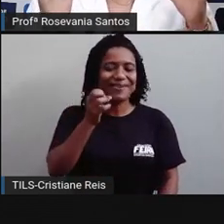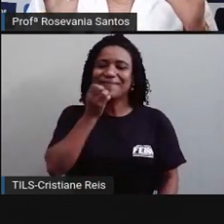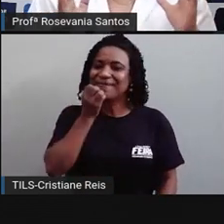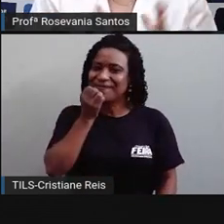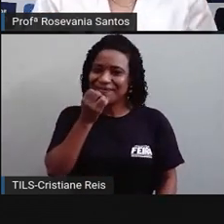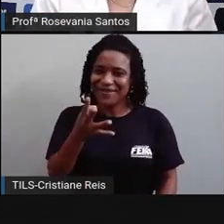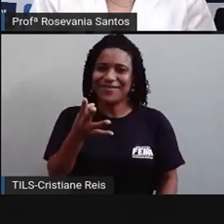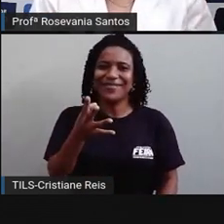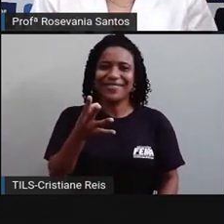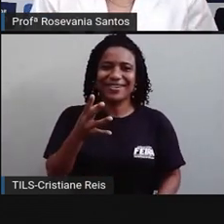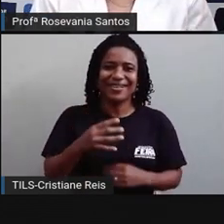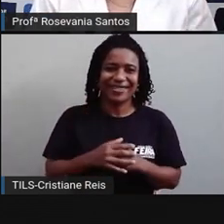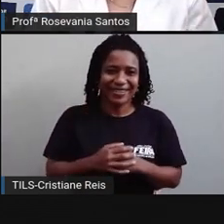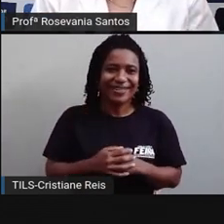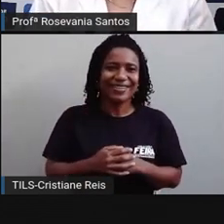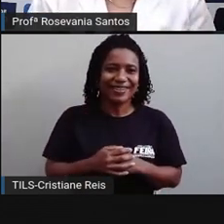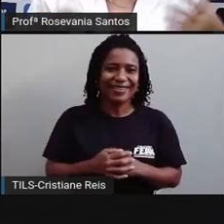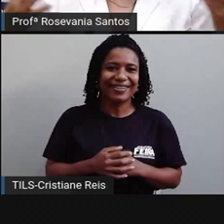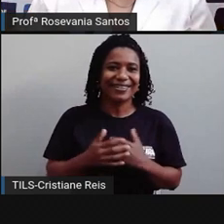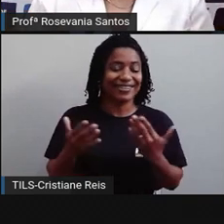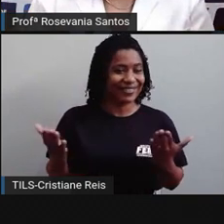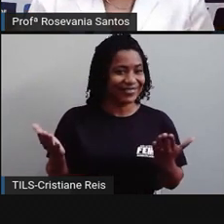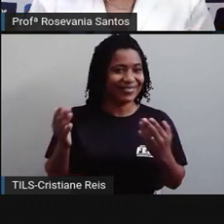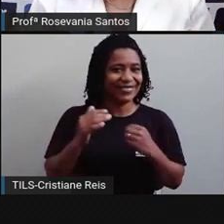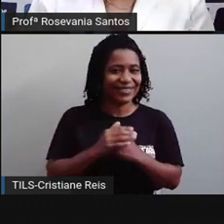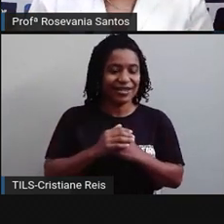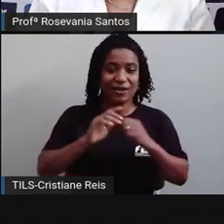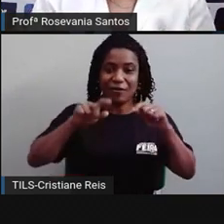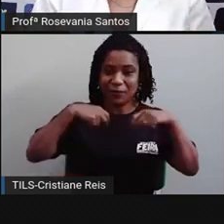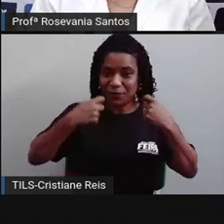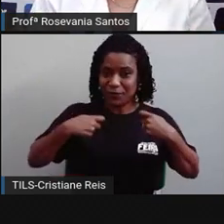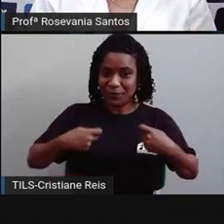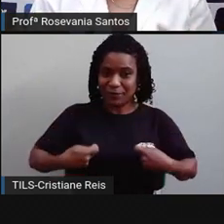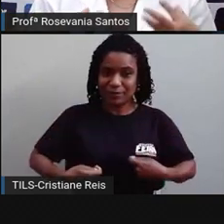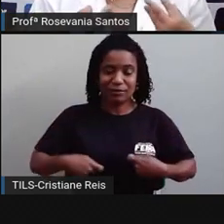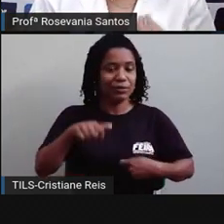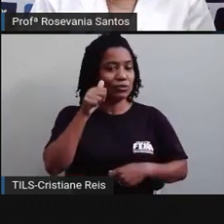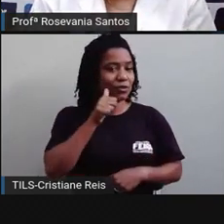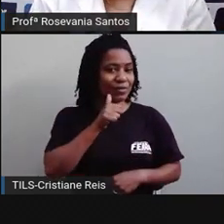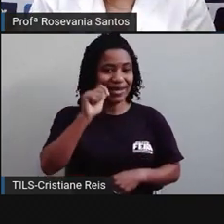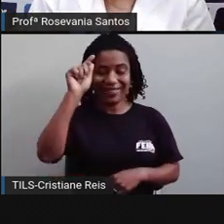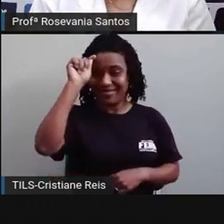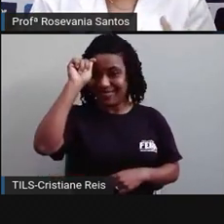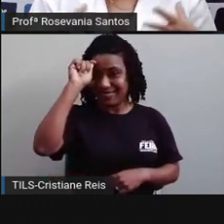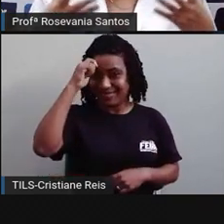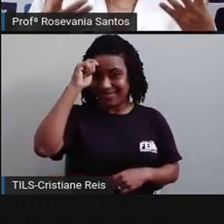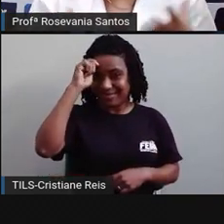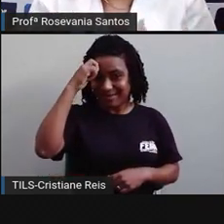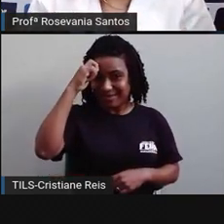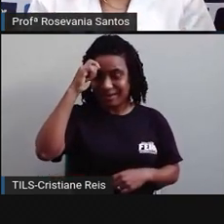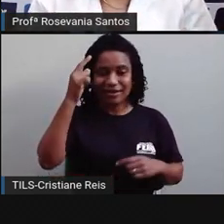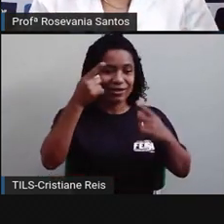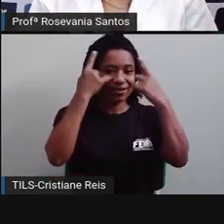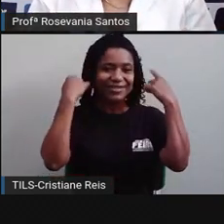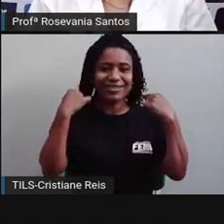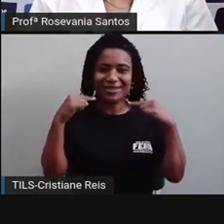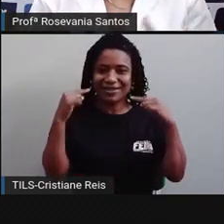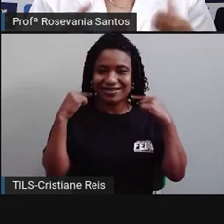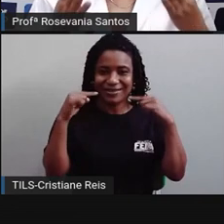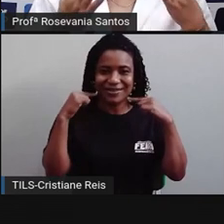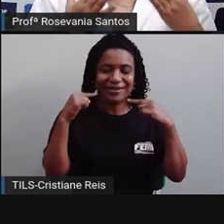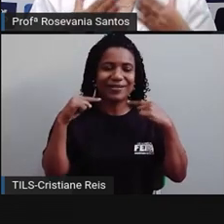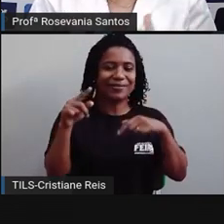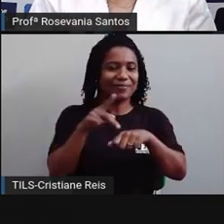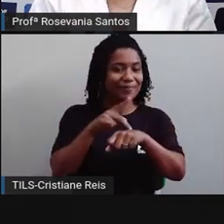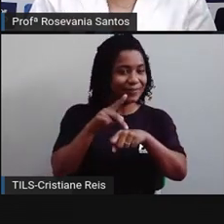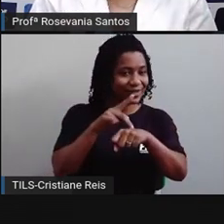né? Então, né, vamos lá. Deixa eu me autodescrever. Eu sou uma mulher negra, de cabelos negros, na altura do ombro.